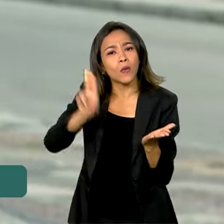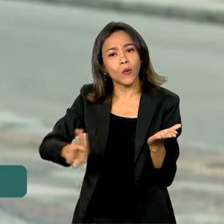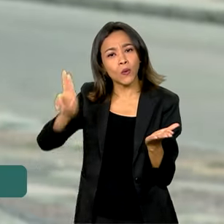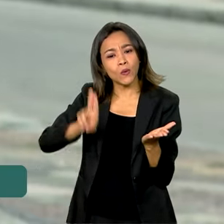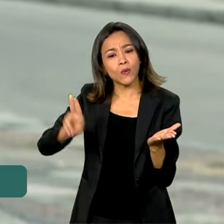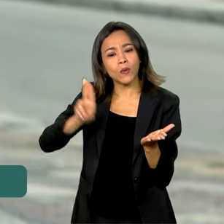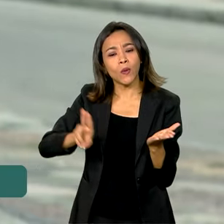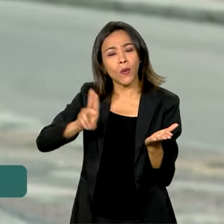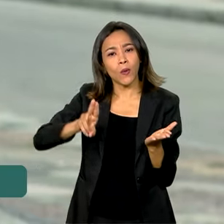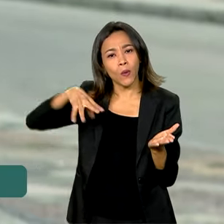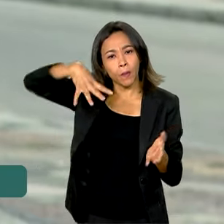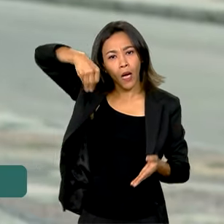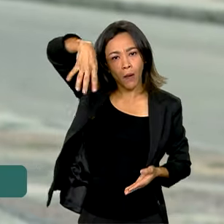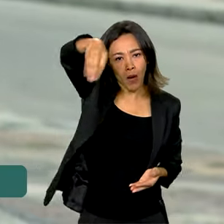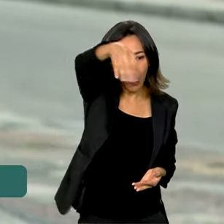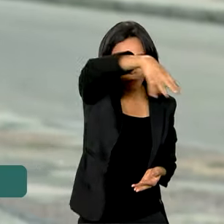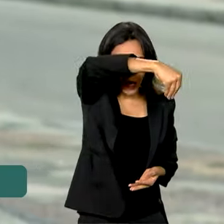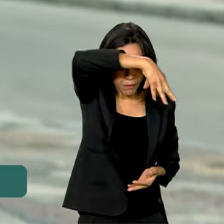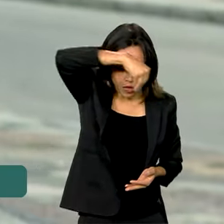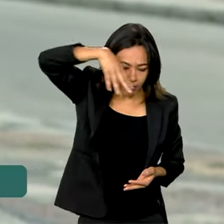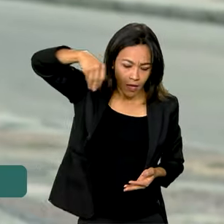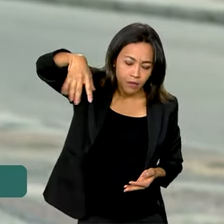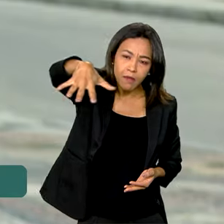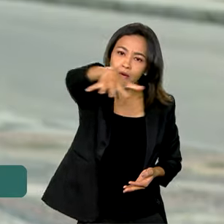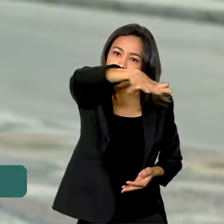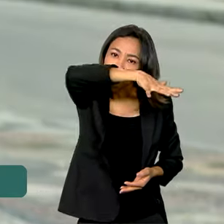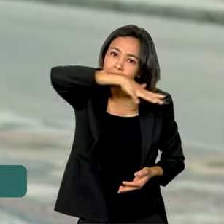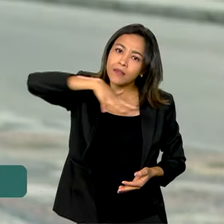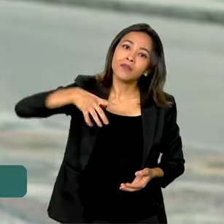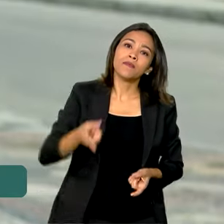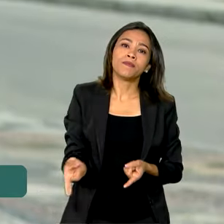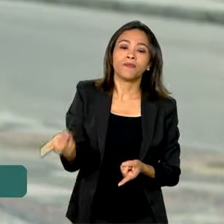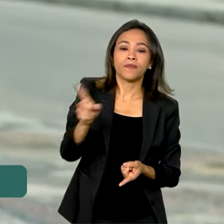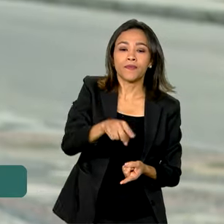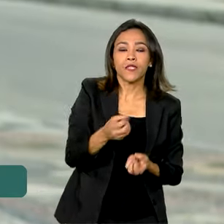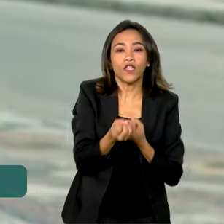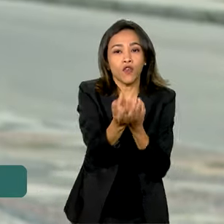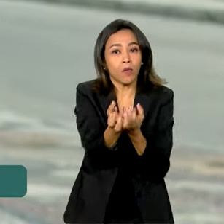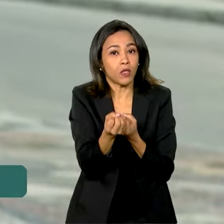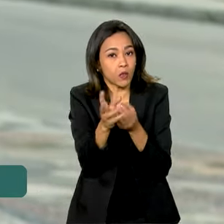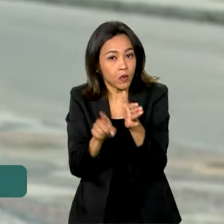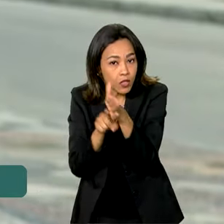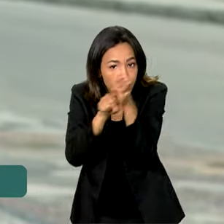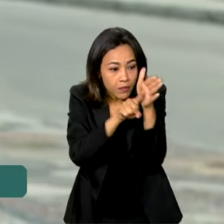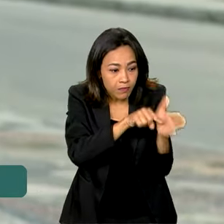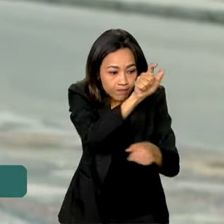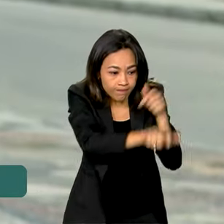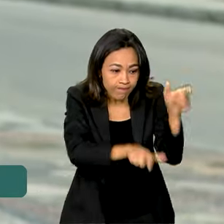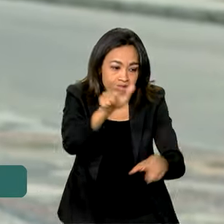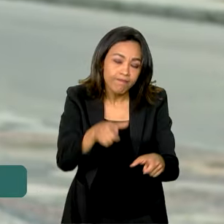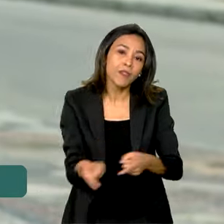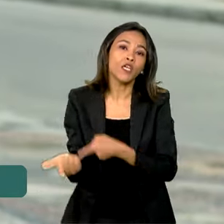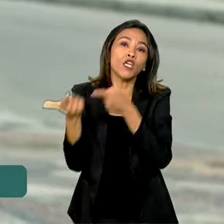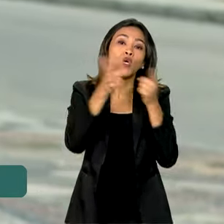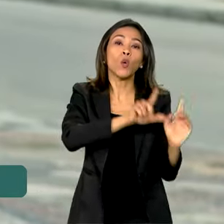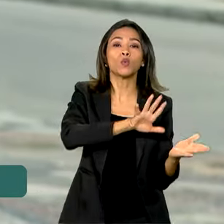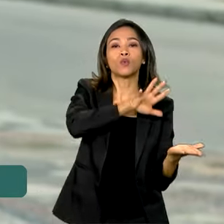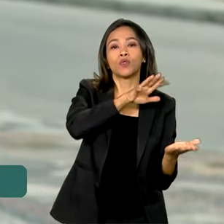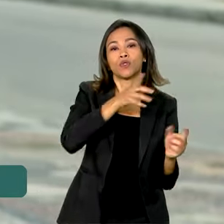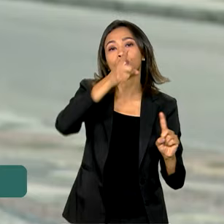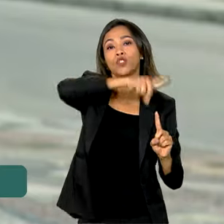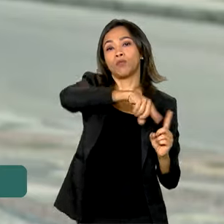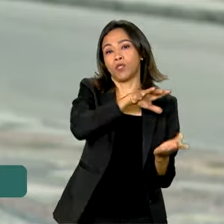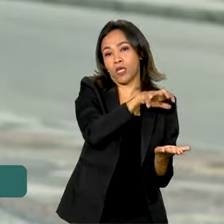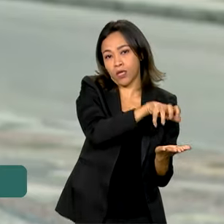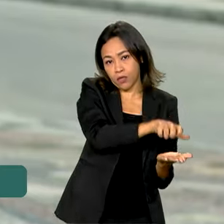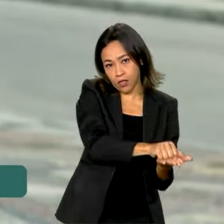imagens de satélites, modelos computacionais, dados censitários e registros administrativos. E, Vanessa, os autores da